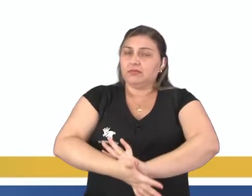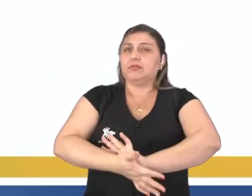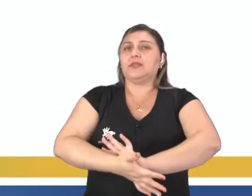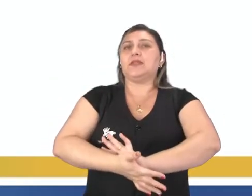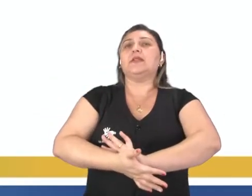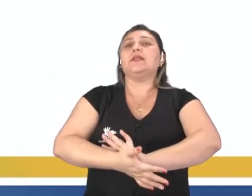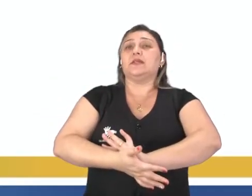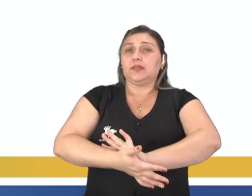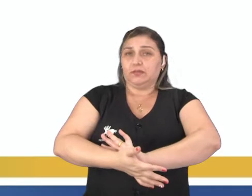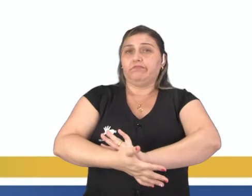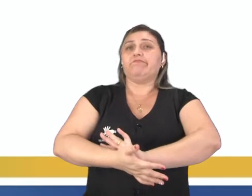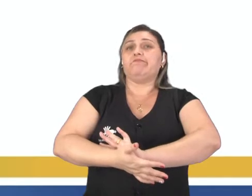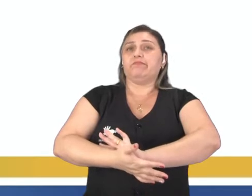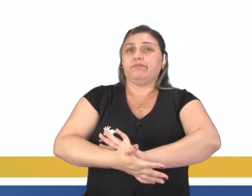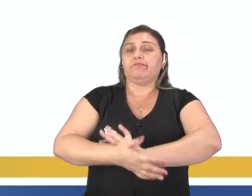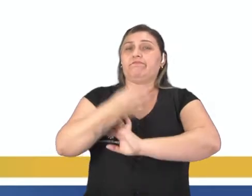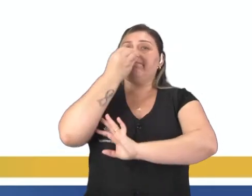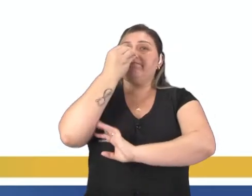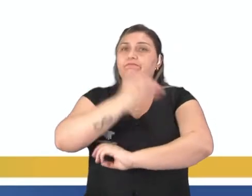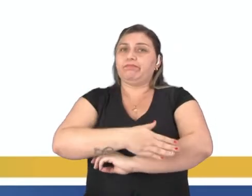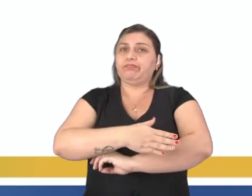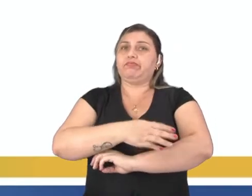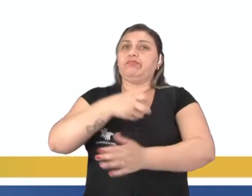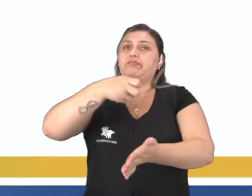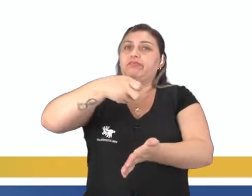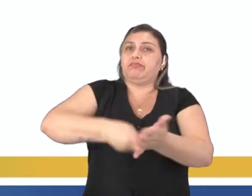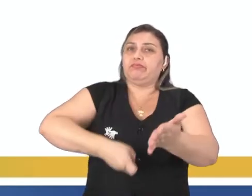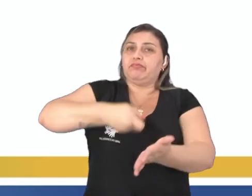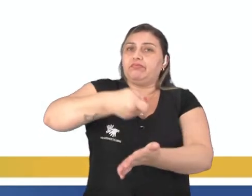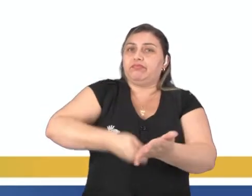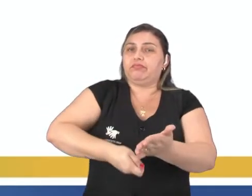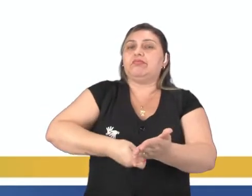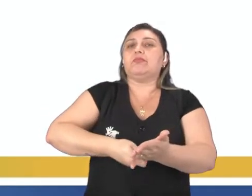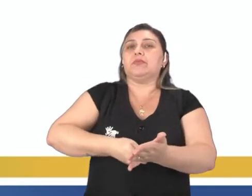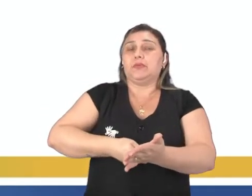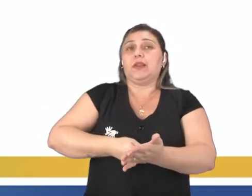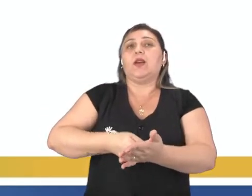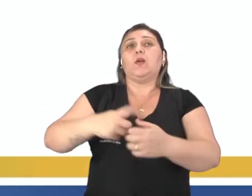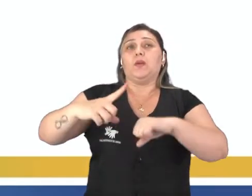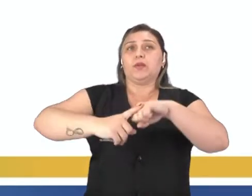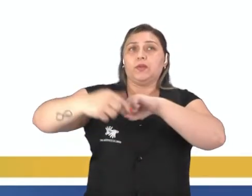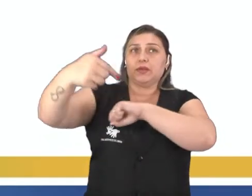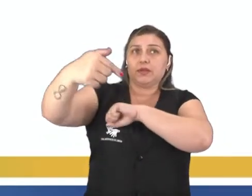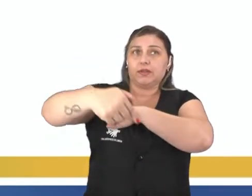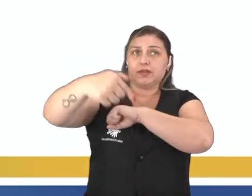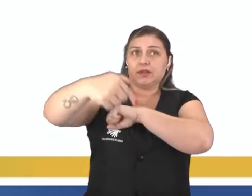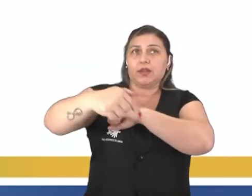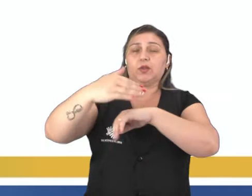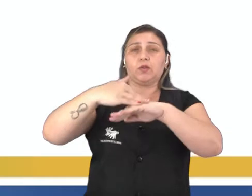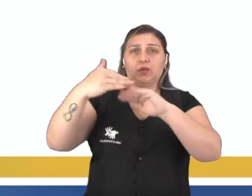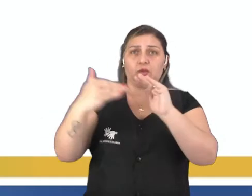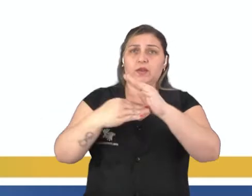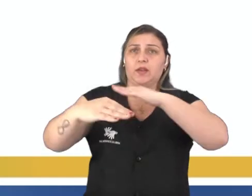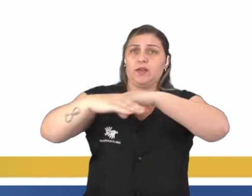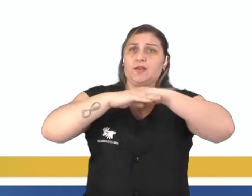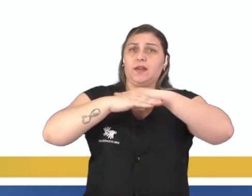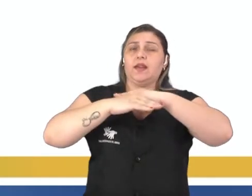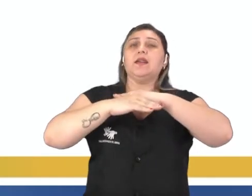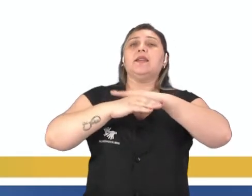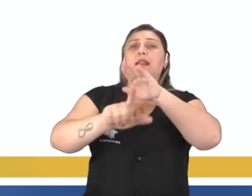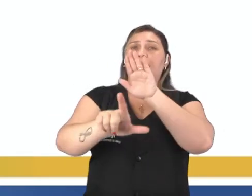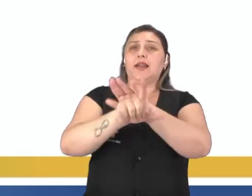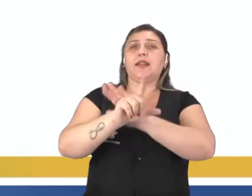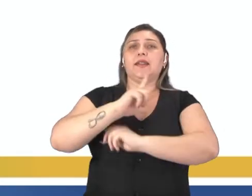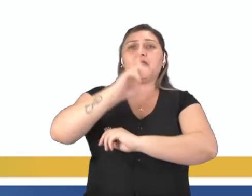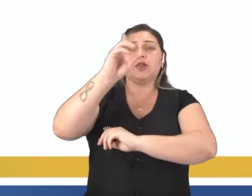nem a tratamento ou castigo cruel, desumano ou degradante. O artigo 7 que diz que todos são iguais perante a lei e